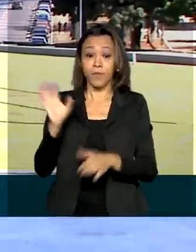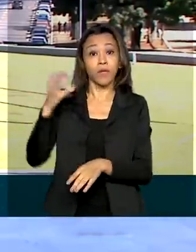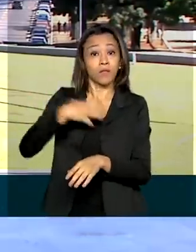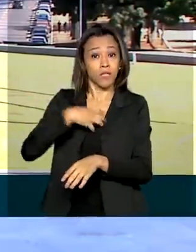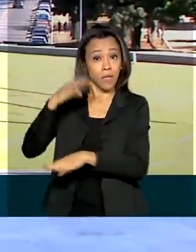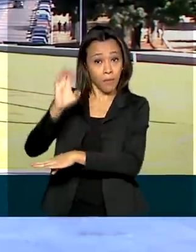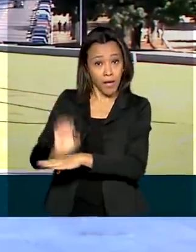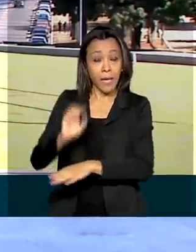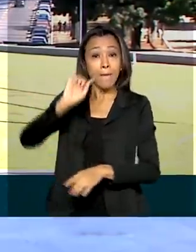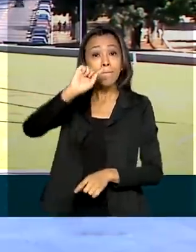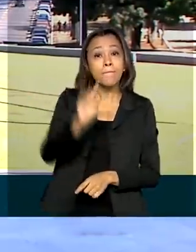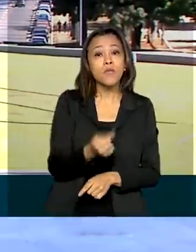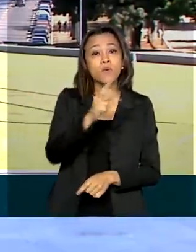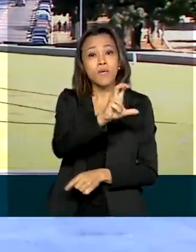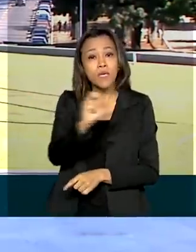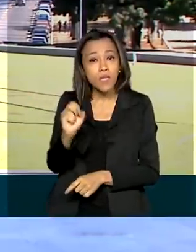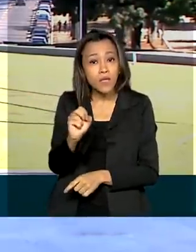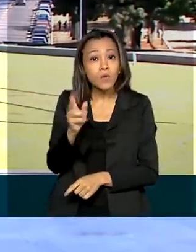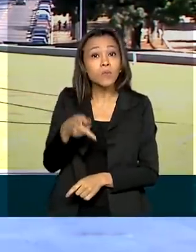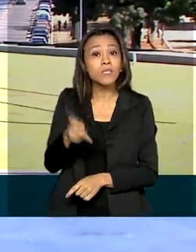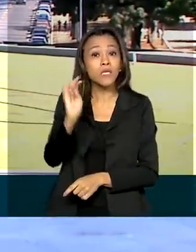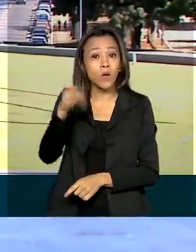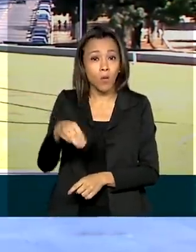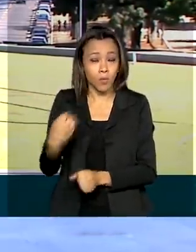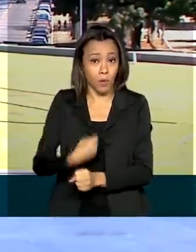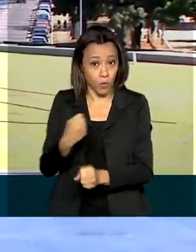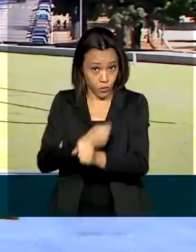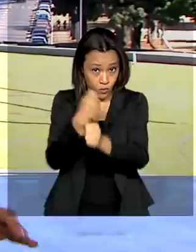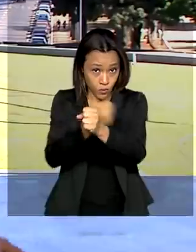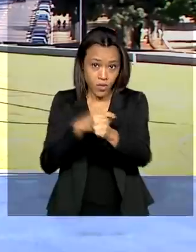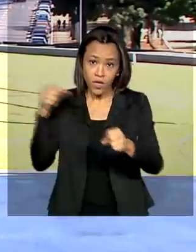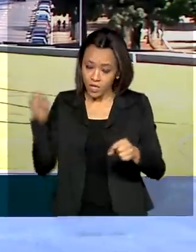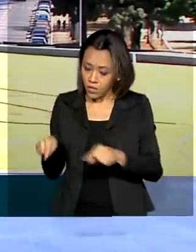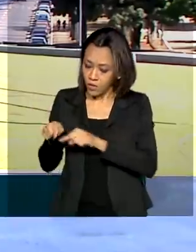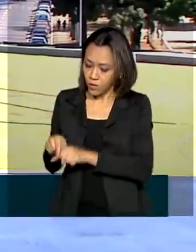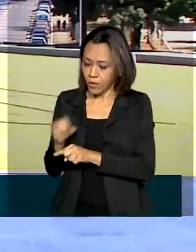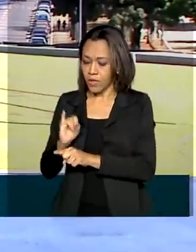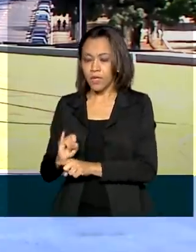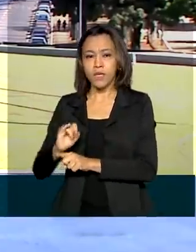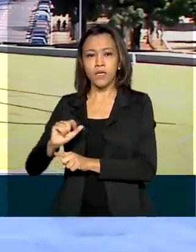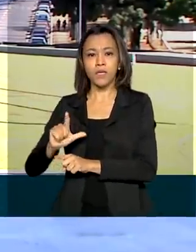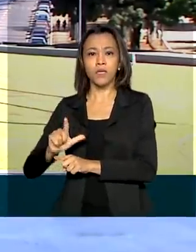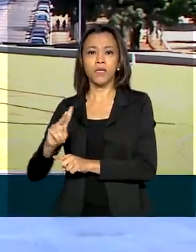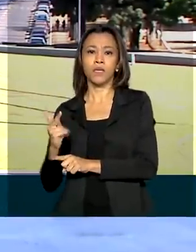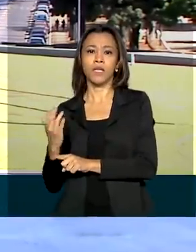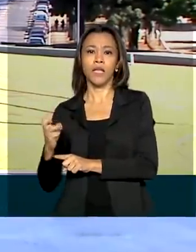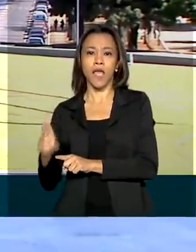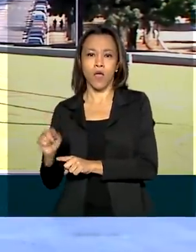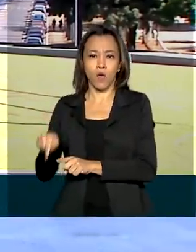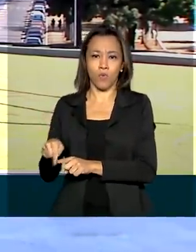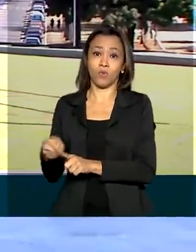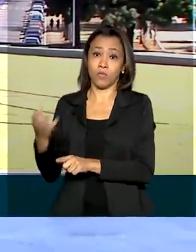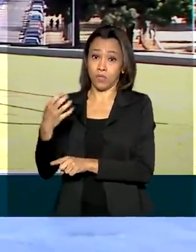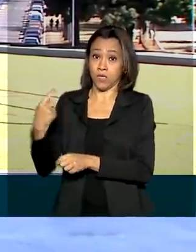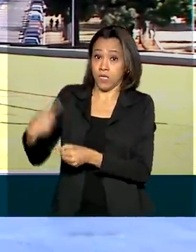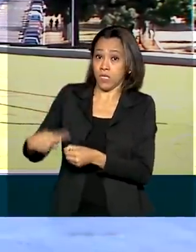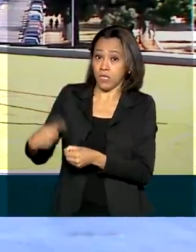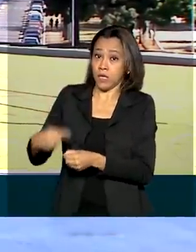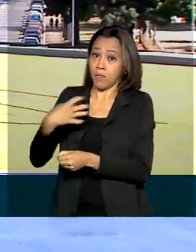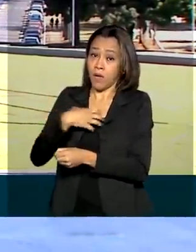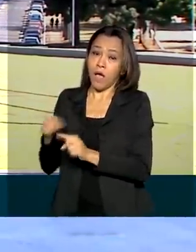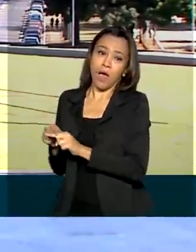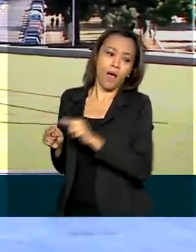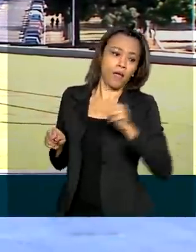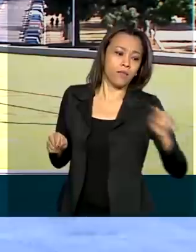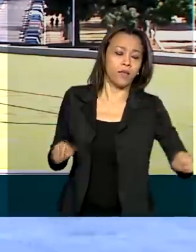quilômetros de trilhos da Fiol, a ferrovia que ligará o futuro porto de Ilhéus a Tocantins. O governo também recebeu